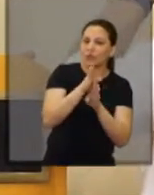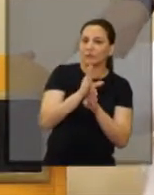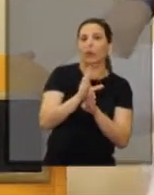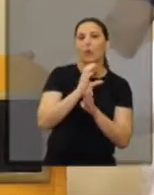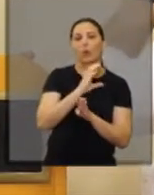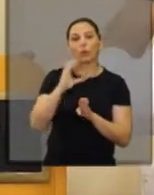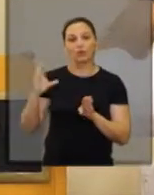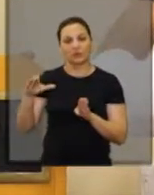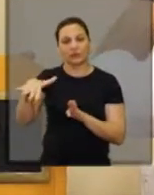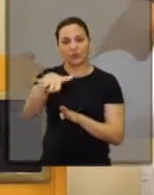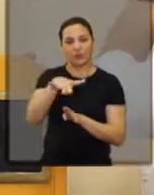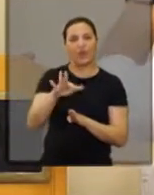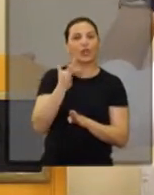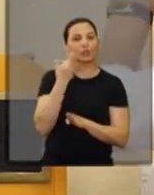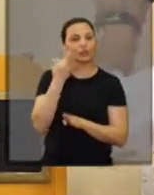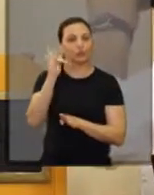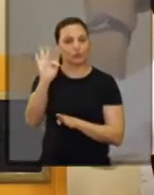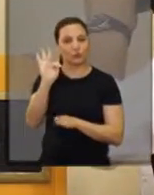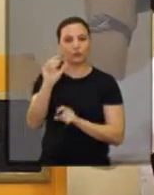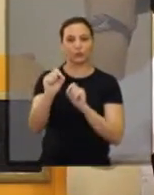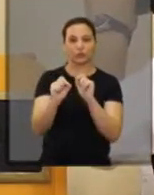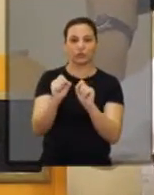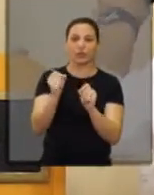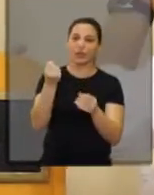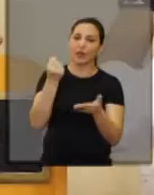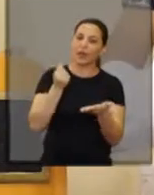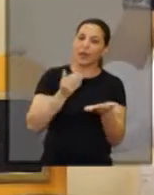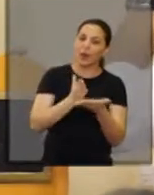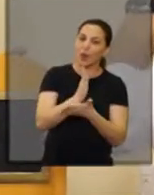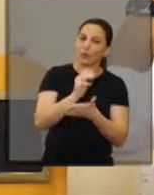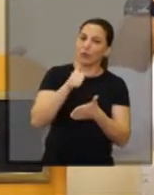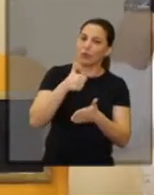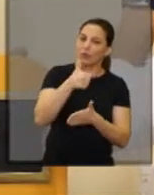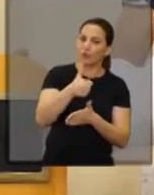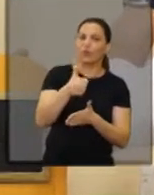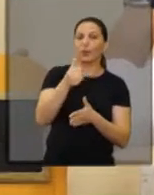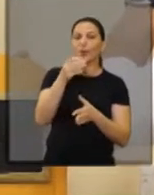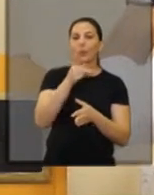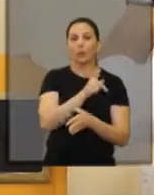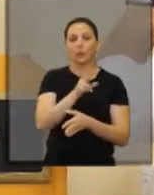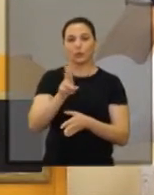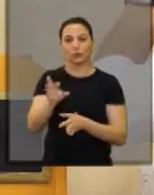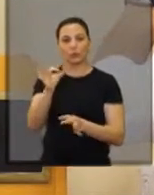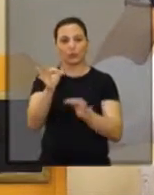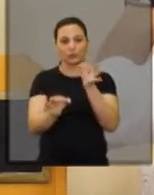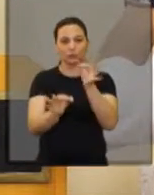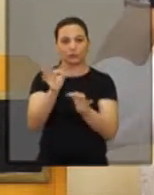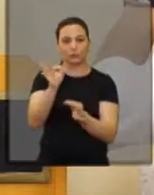da coordenação da área de fundações, aprovado pelo promotor de justiça